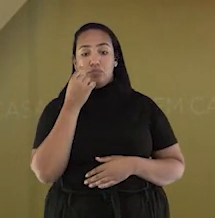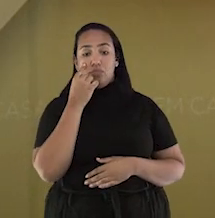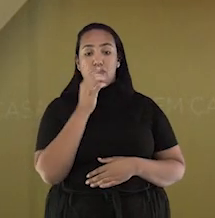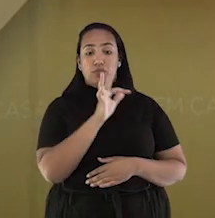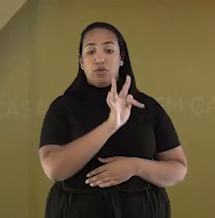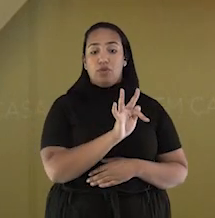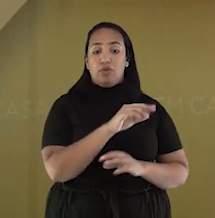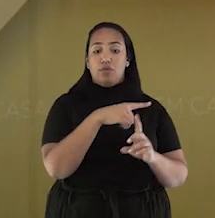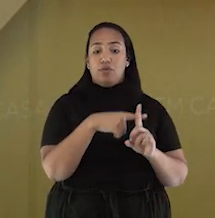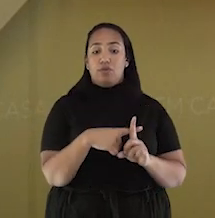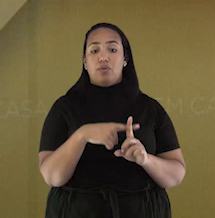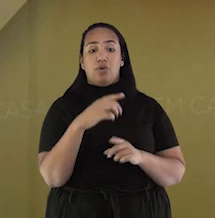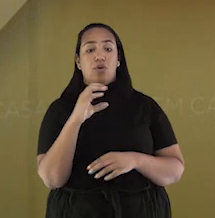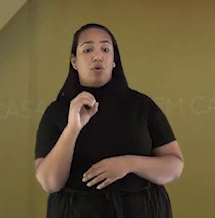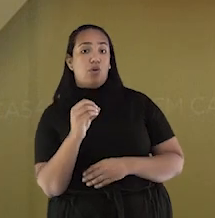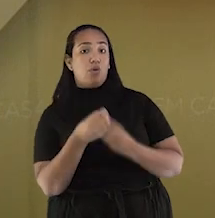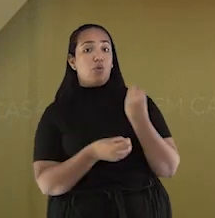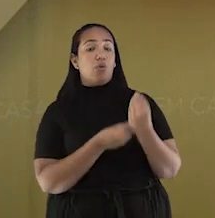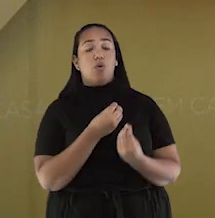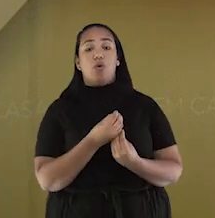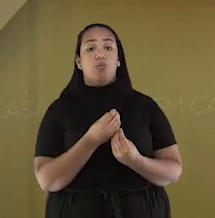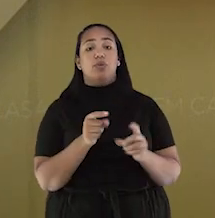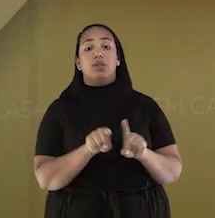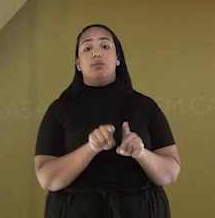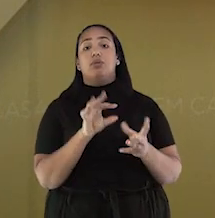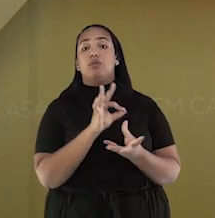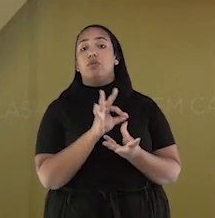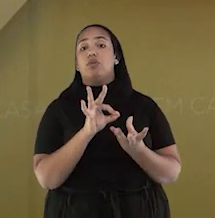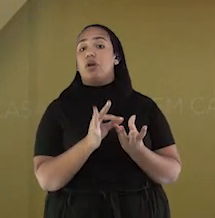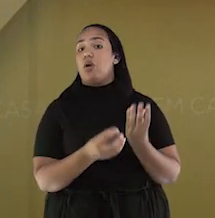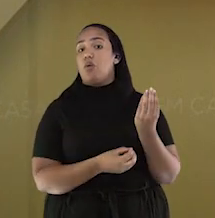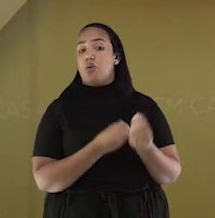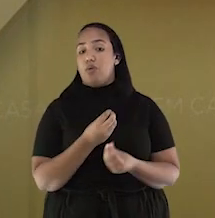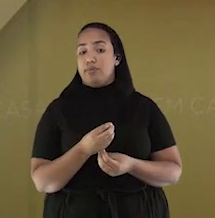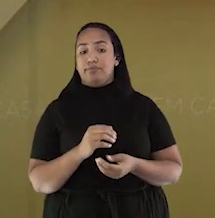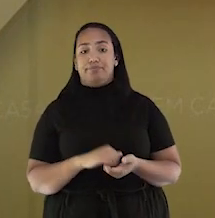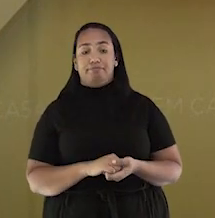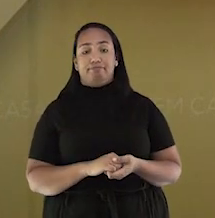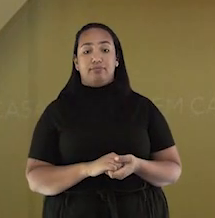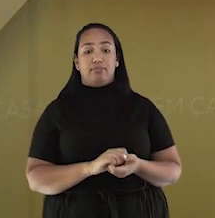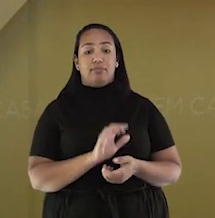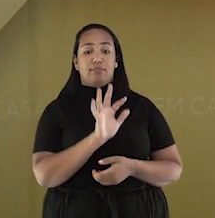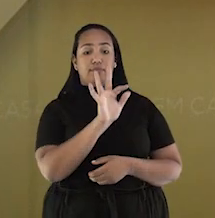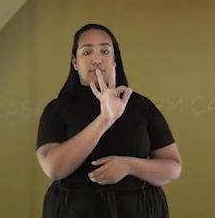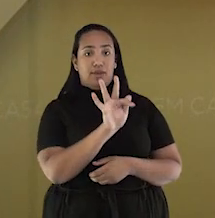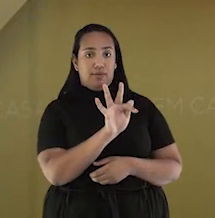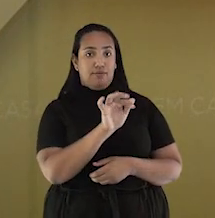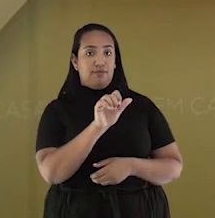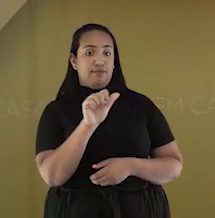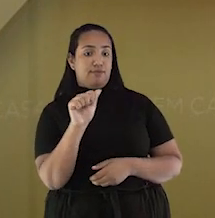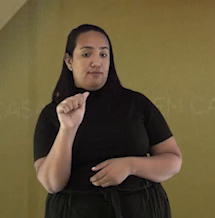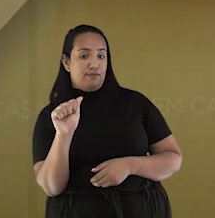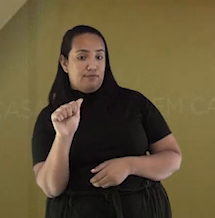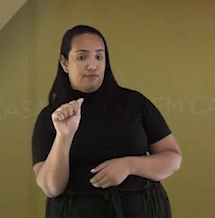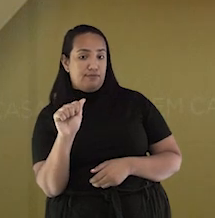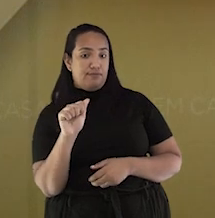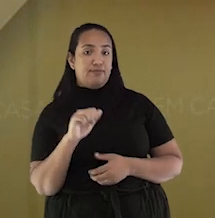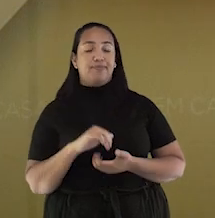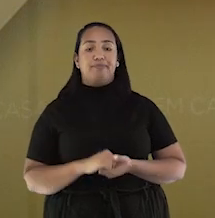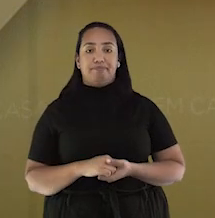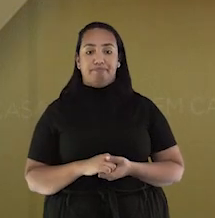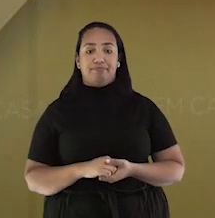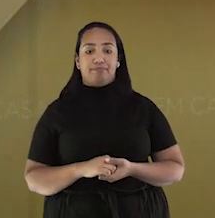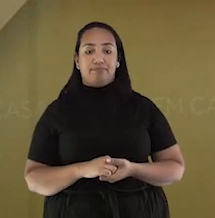F e juntarmos com as vogais. Vão aqui comigo. F mais a letra A, que é uma vogal,